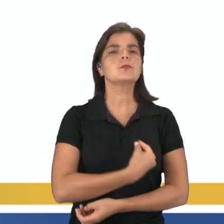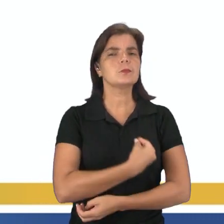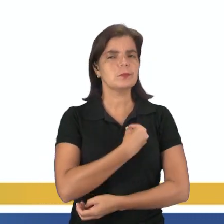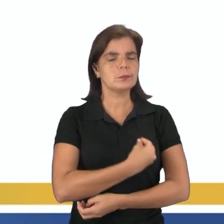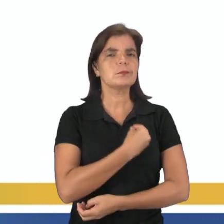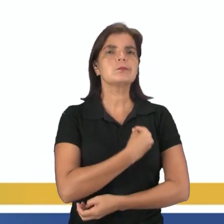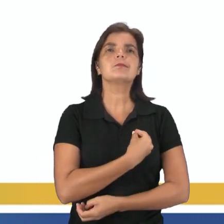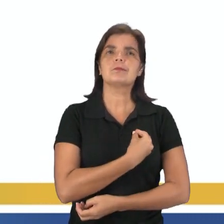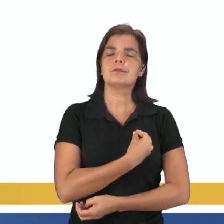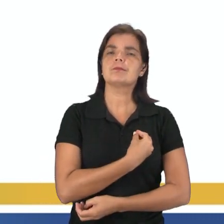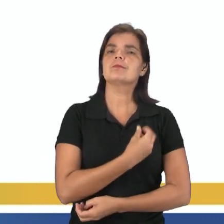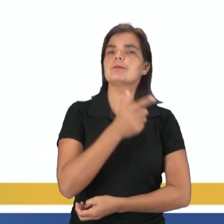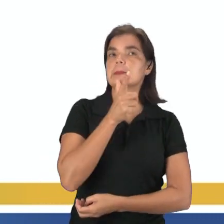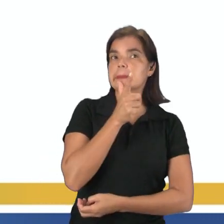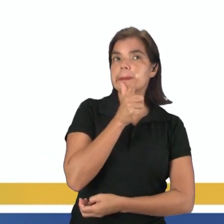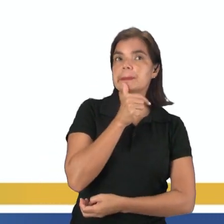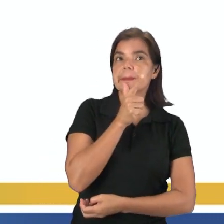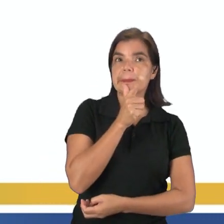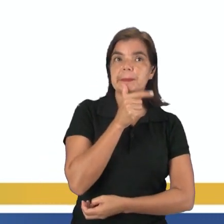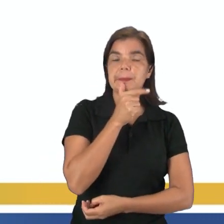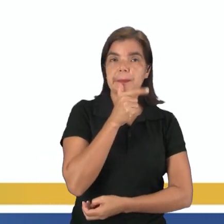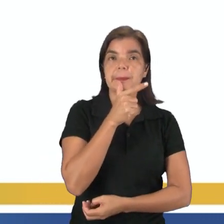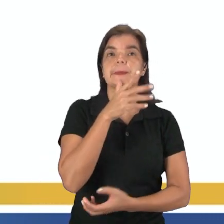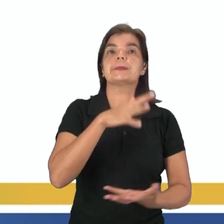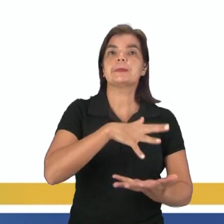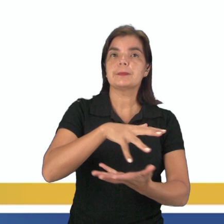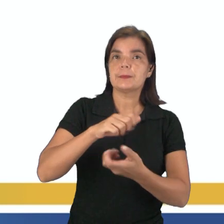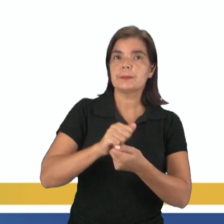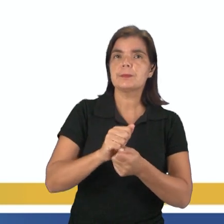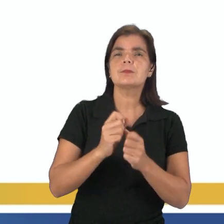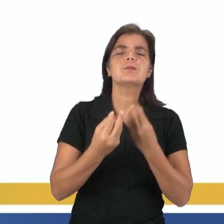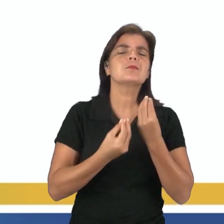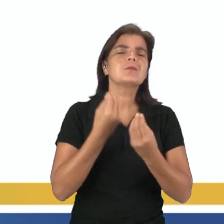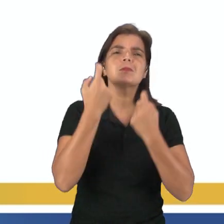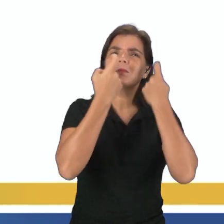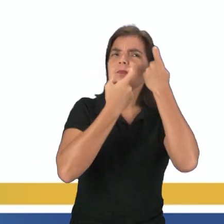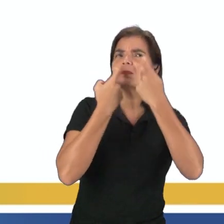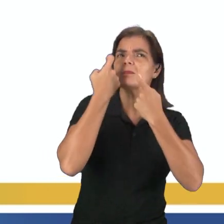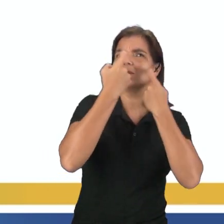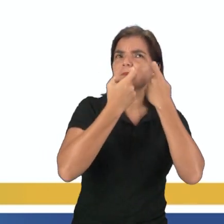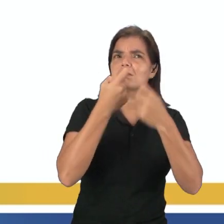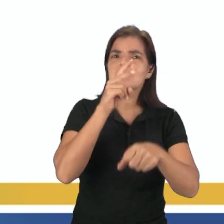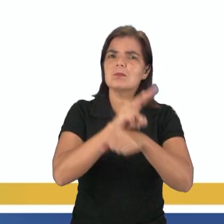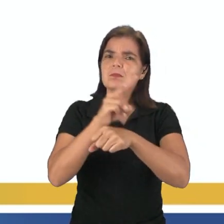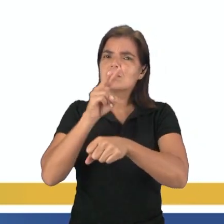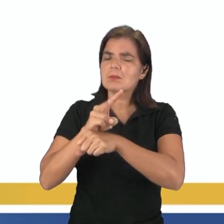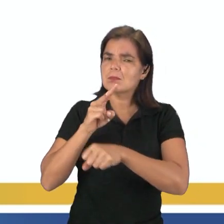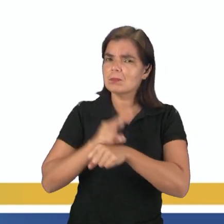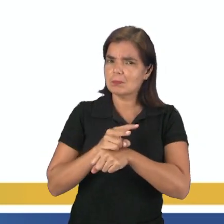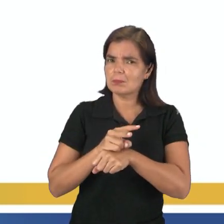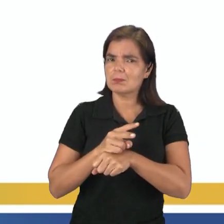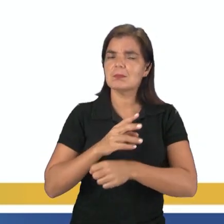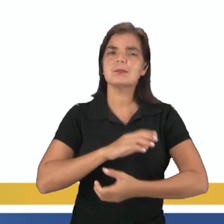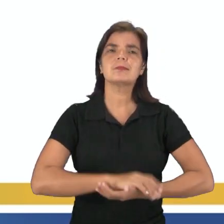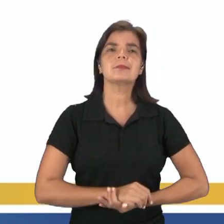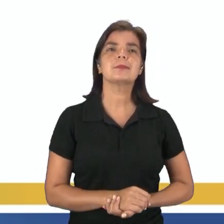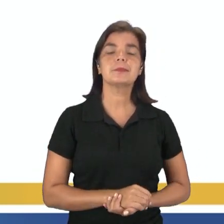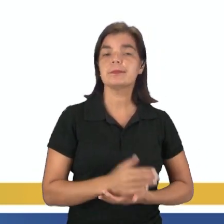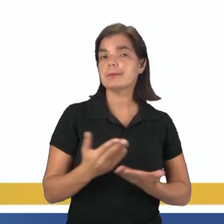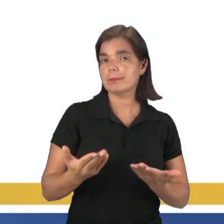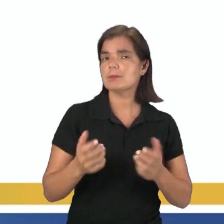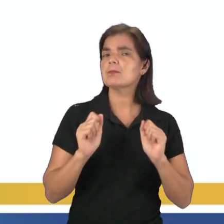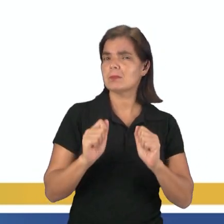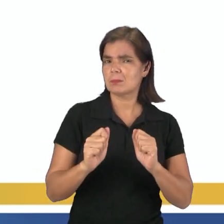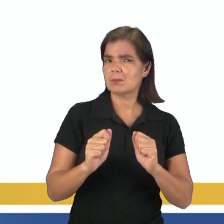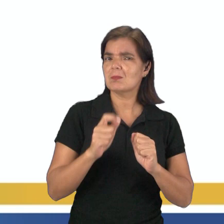temos uma terceira questão. Se existe tanta água na hidrosfera, por que devemos nos preocupar com preservação dos mananciais? E aí,